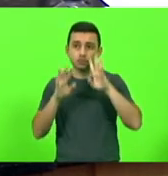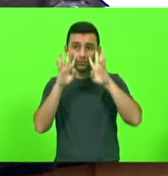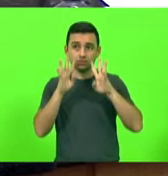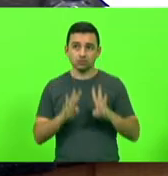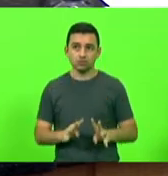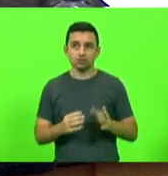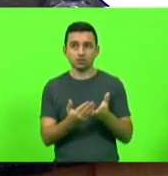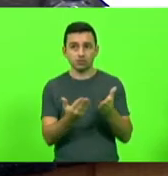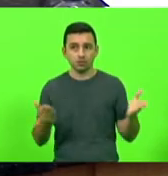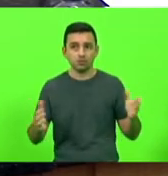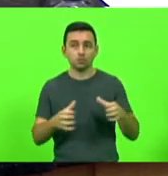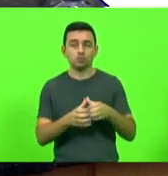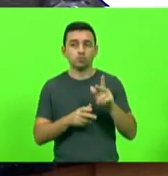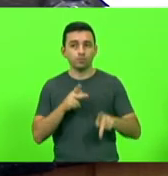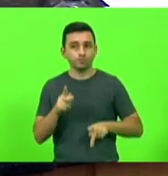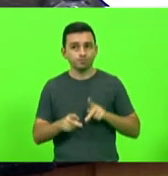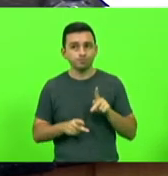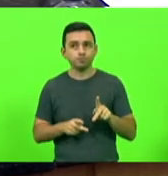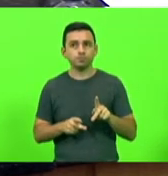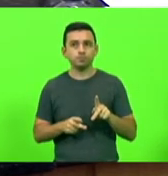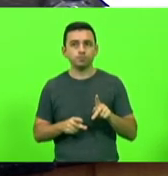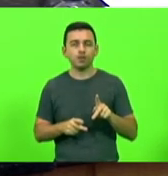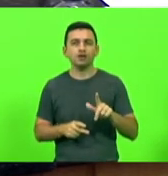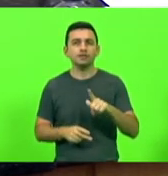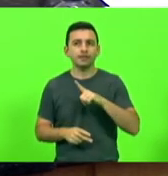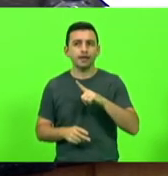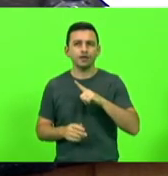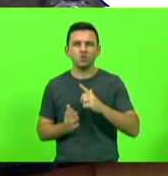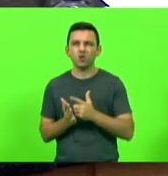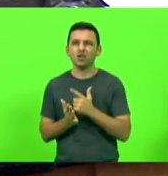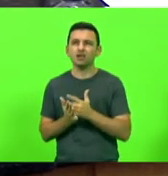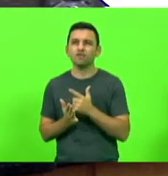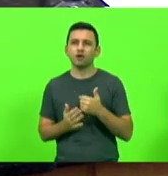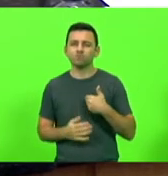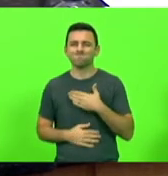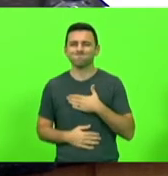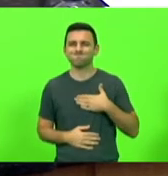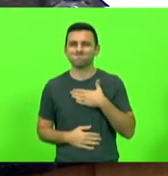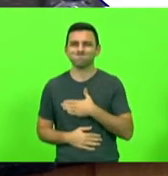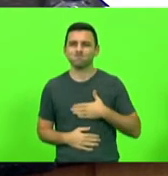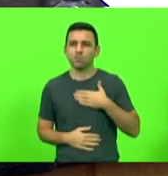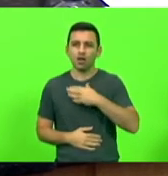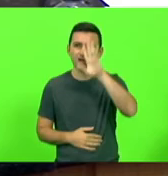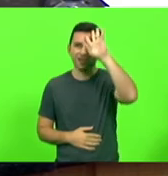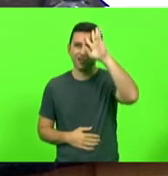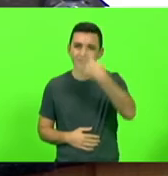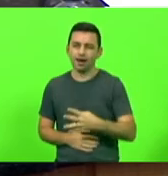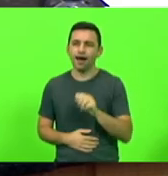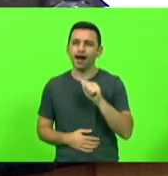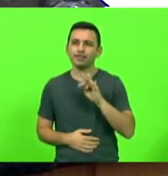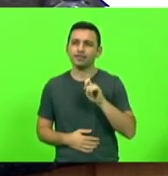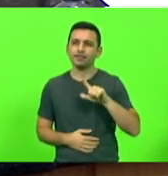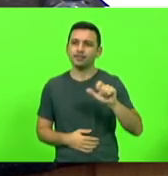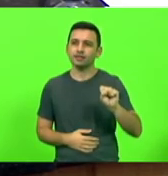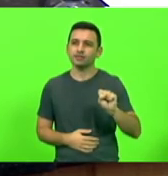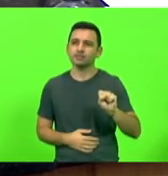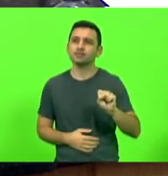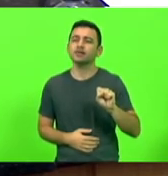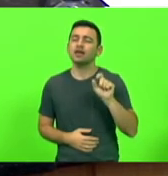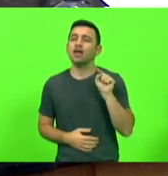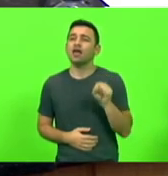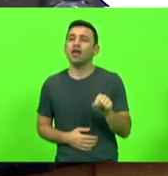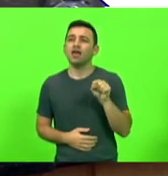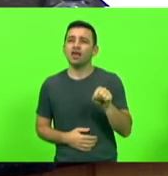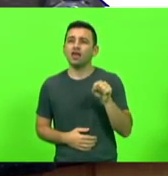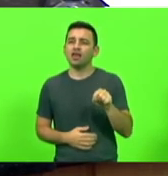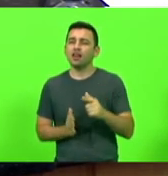esse setor. Existe um livro que eu gosto muito que é A Revolta de Atlas, de Ayn Rand, e, nesse livro,